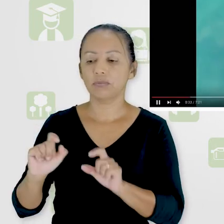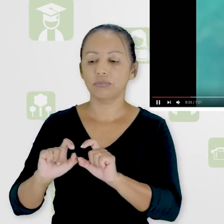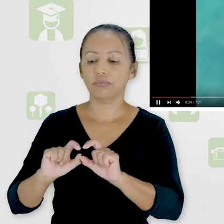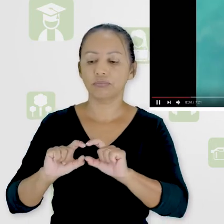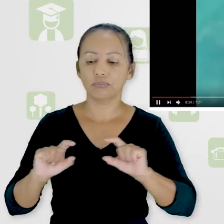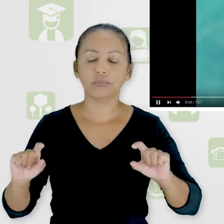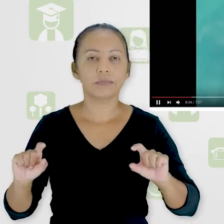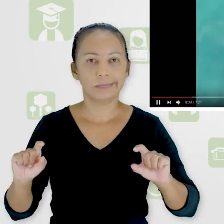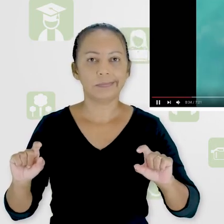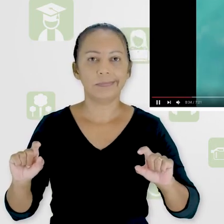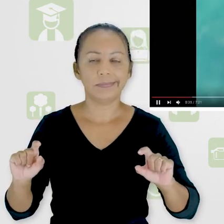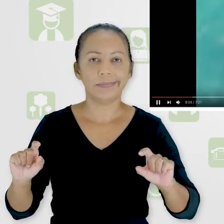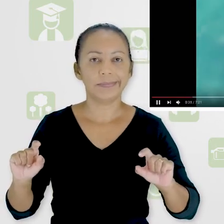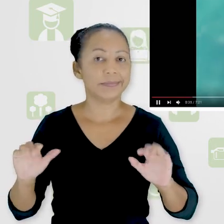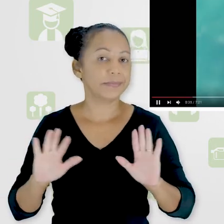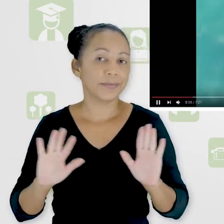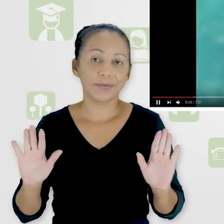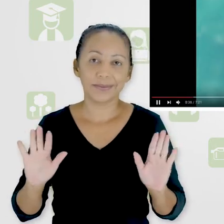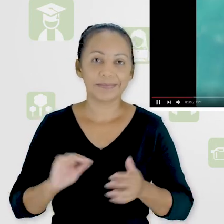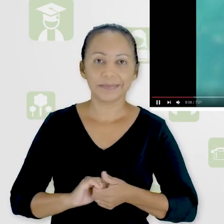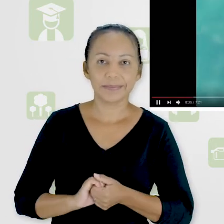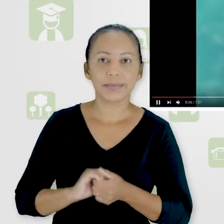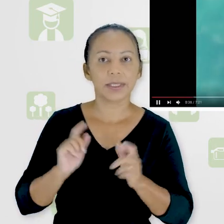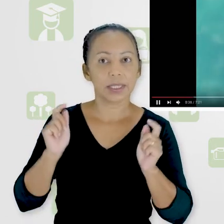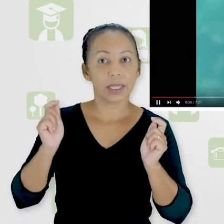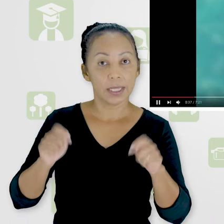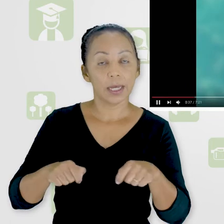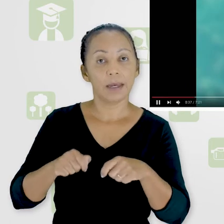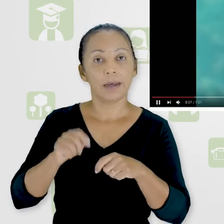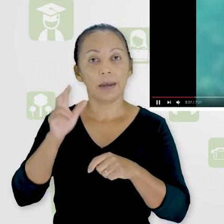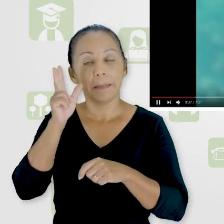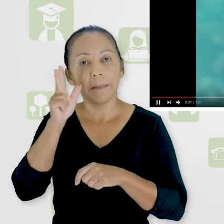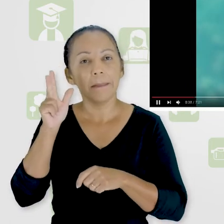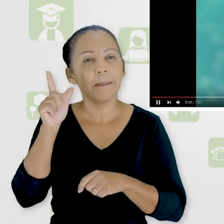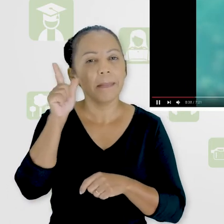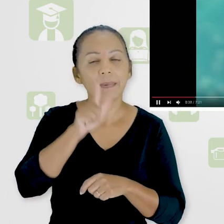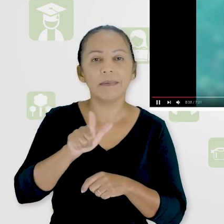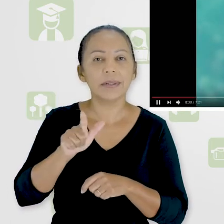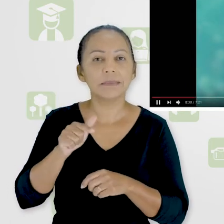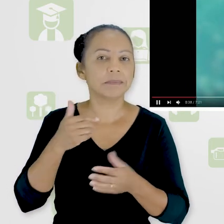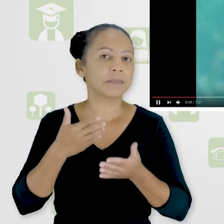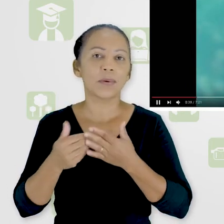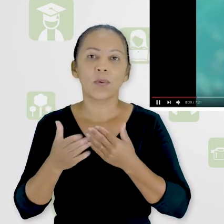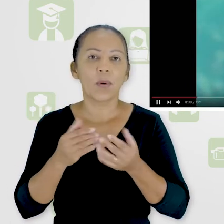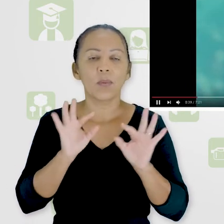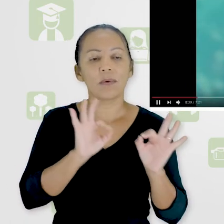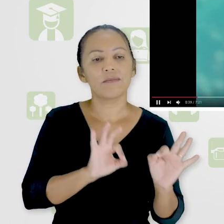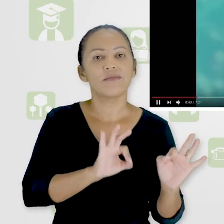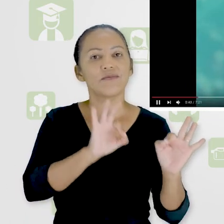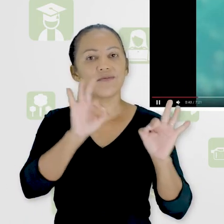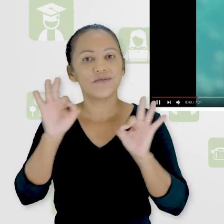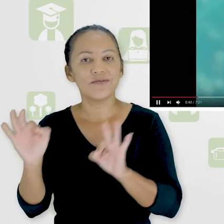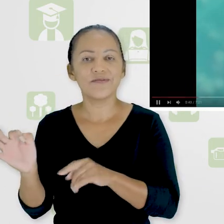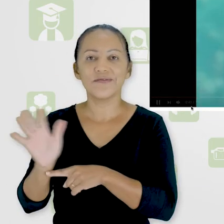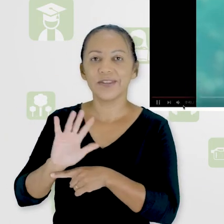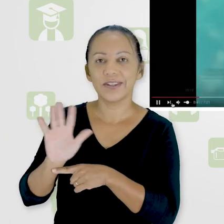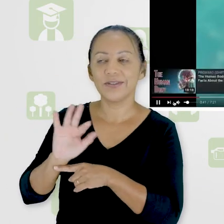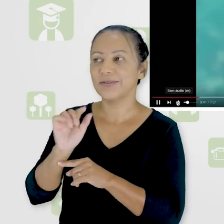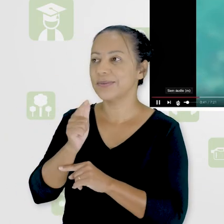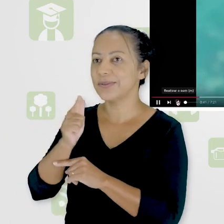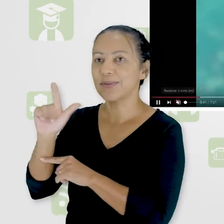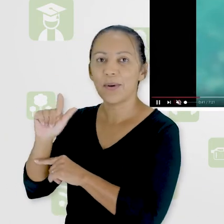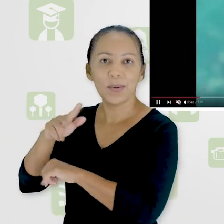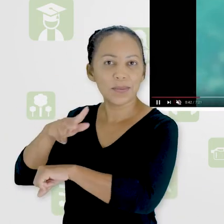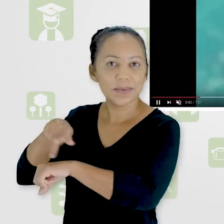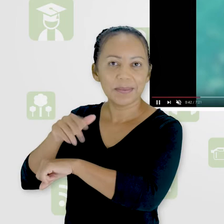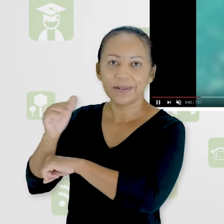tá certo? E é isso. Assim você consegue ver qualquer vídeo que esteja em outra língua e que